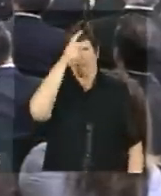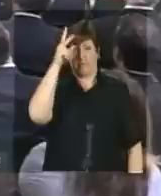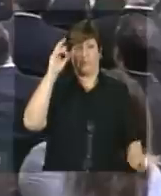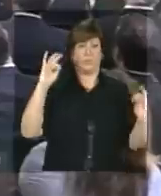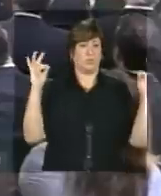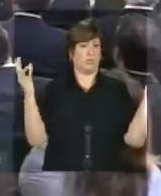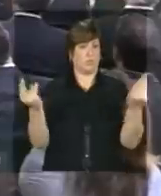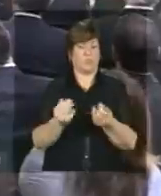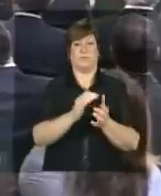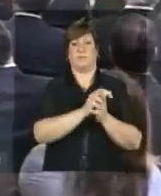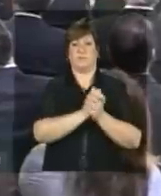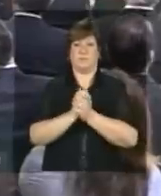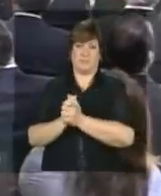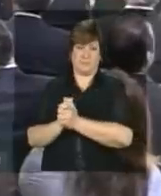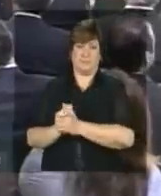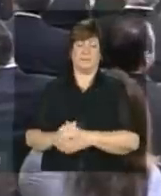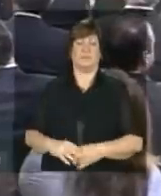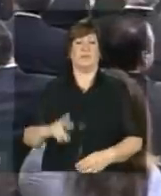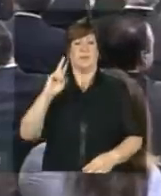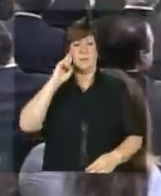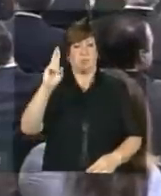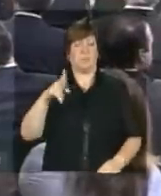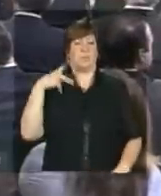e as lideranças políticas,